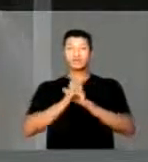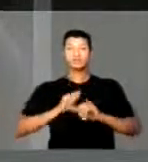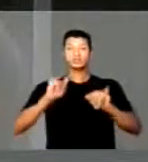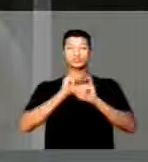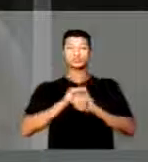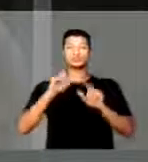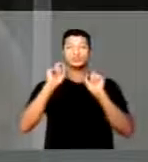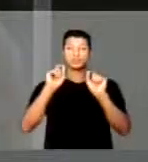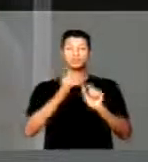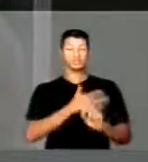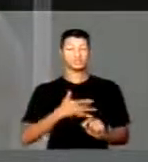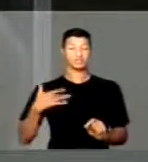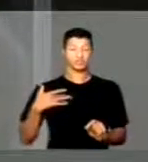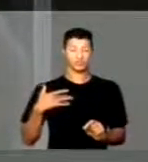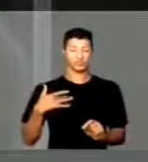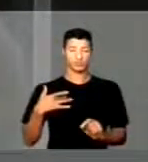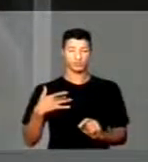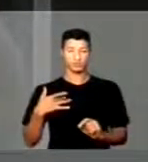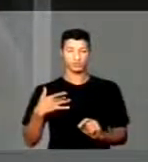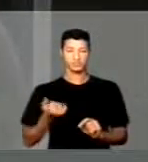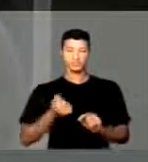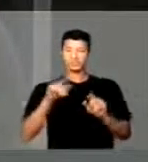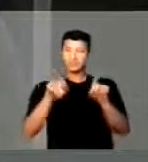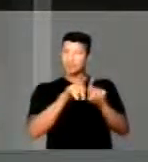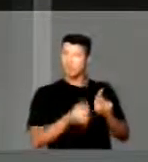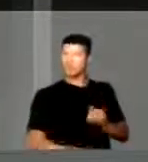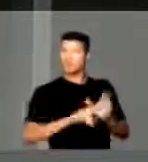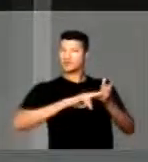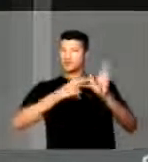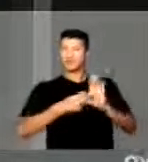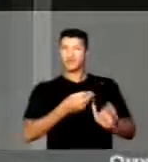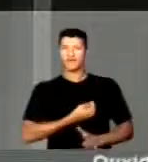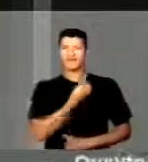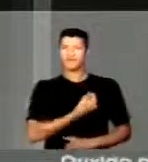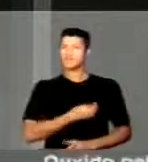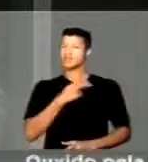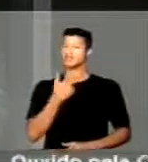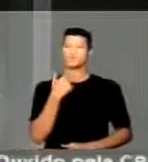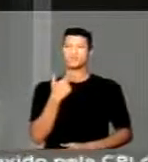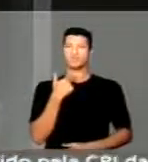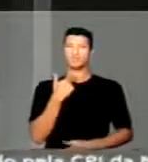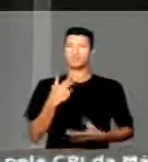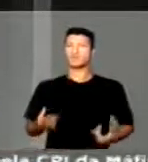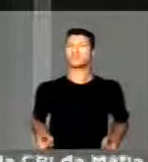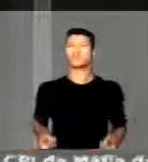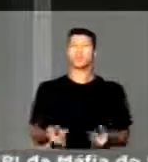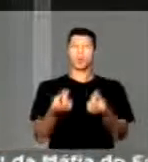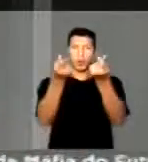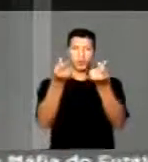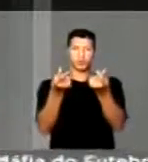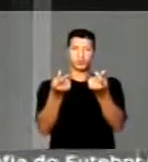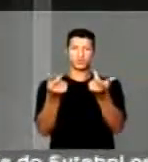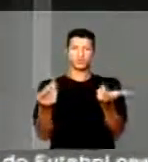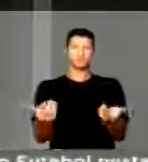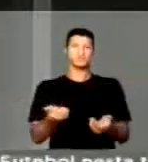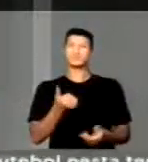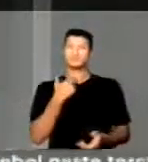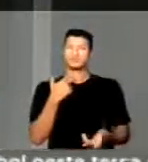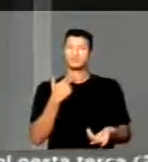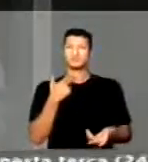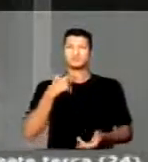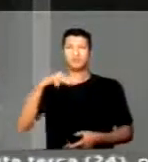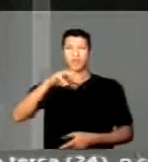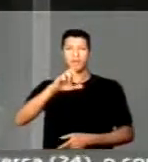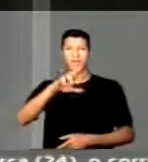que saúde, em sendo vida, jamais pode ser fonte de lucro, jamais pode ser